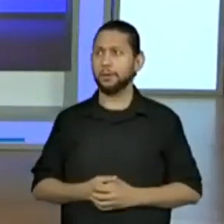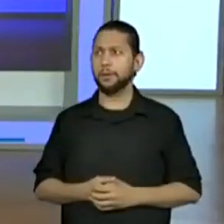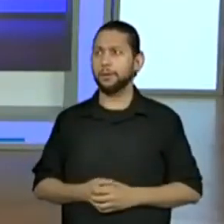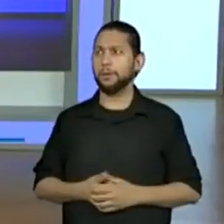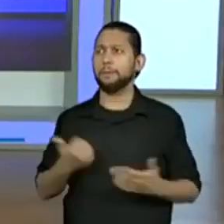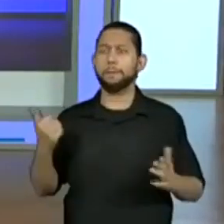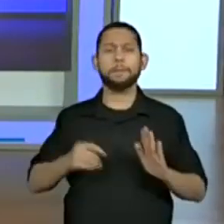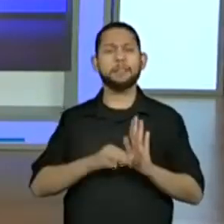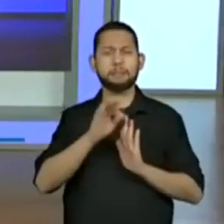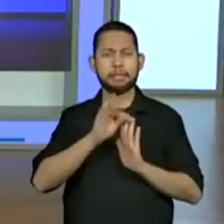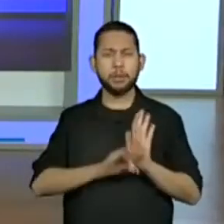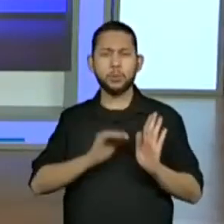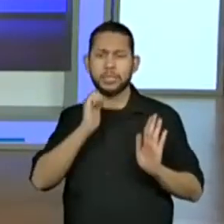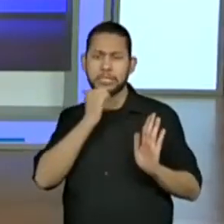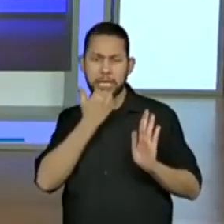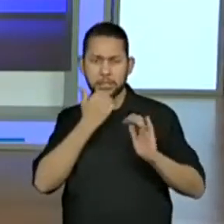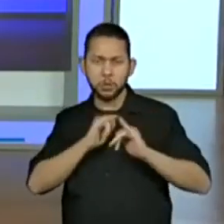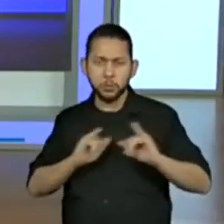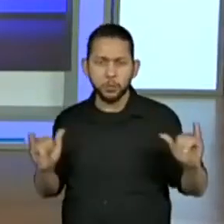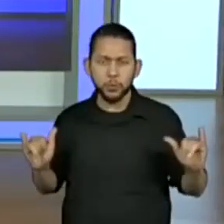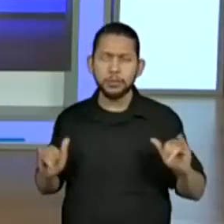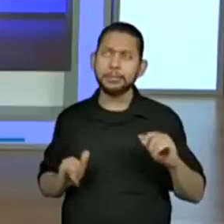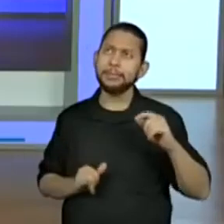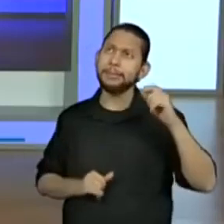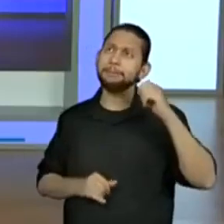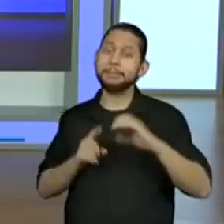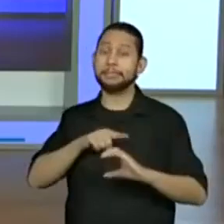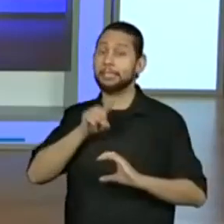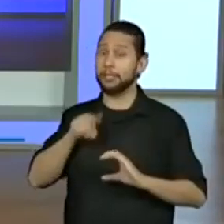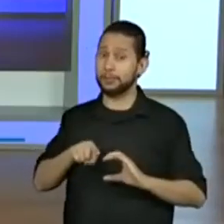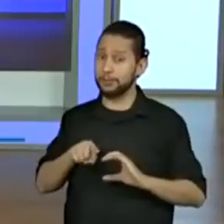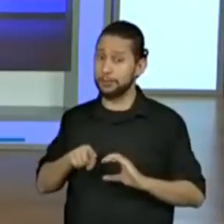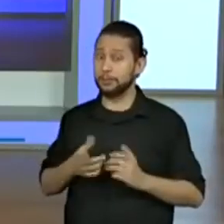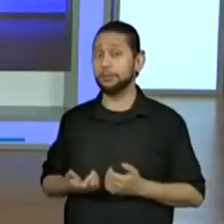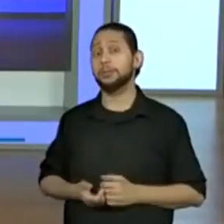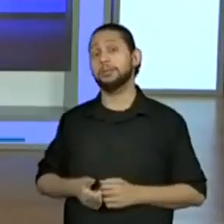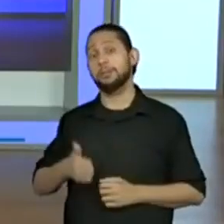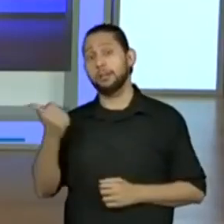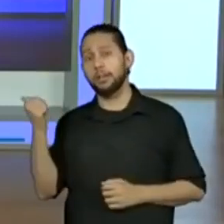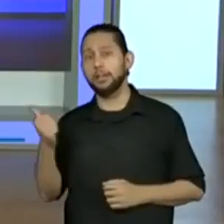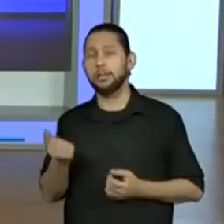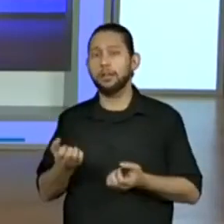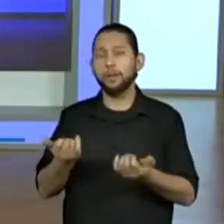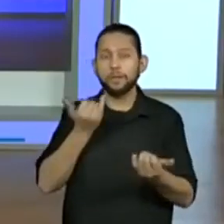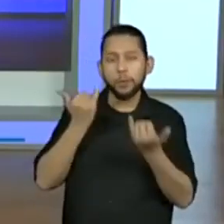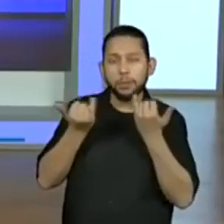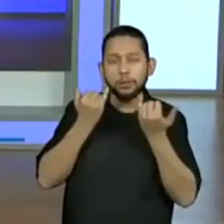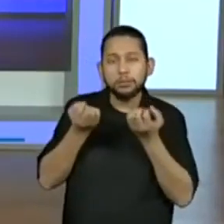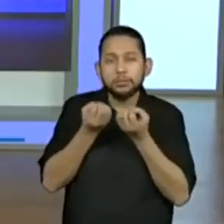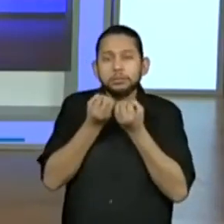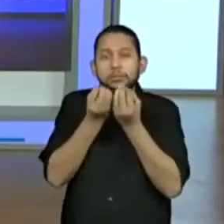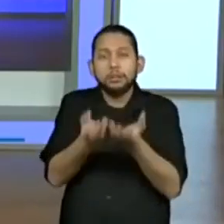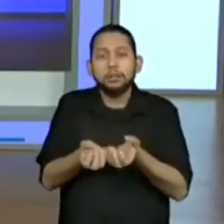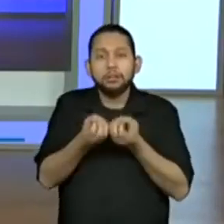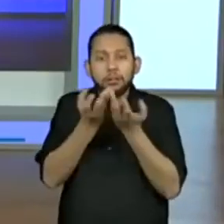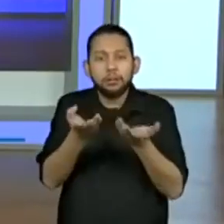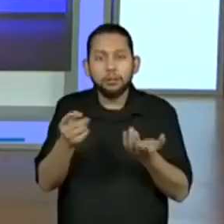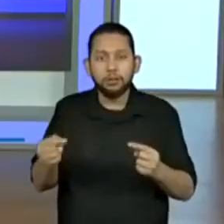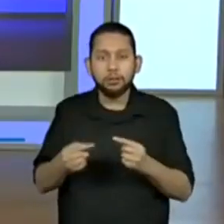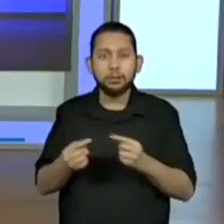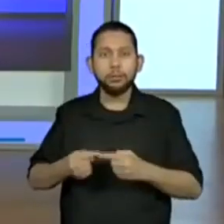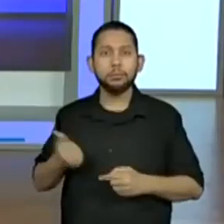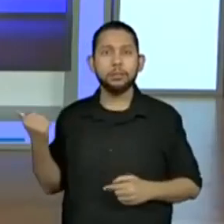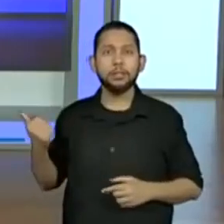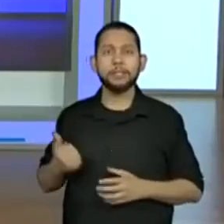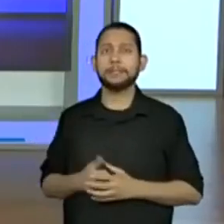será que é um texto de divulgação científica? Será que é um texto informativo? Vamos ver, olha só.